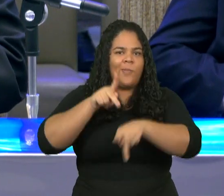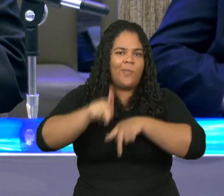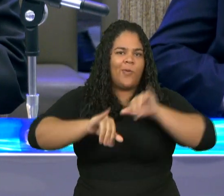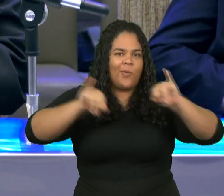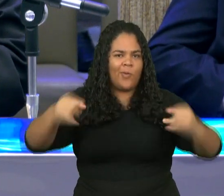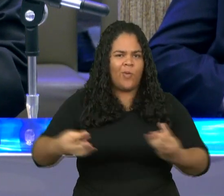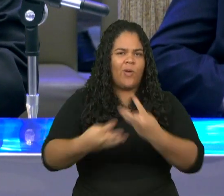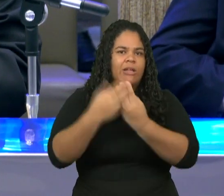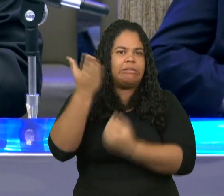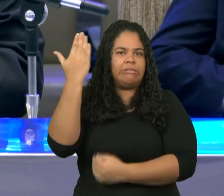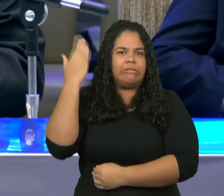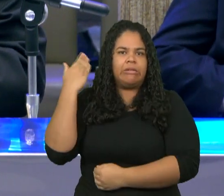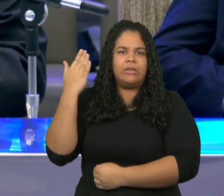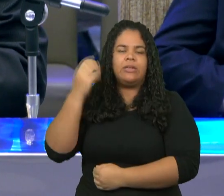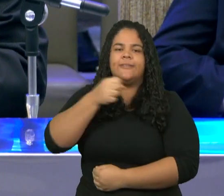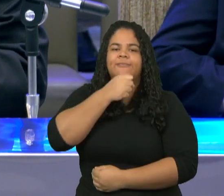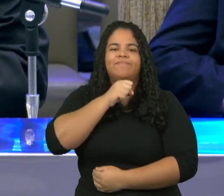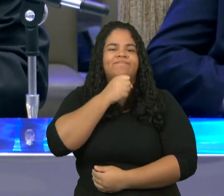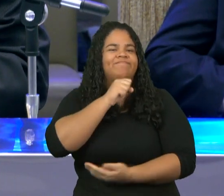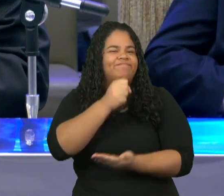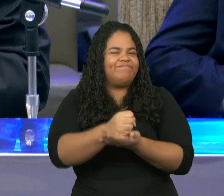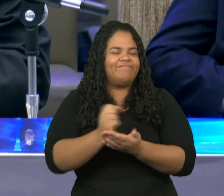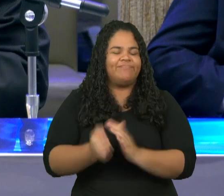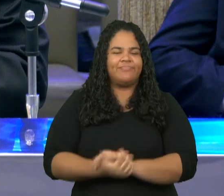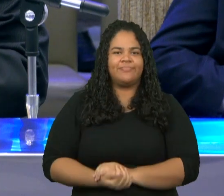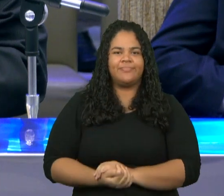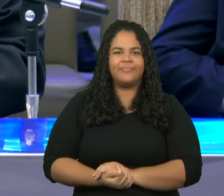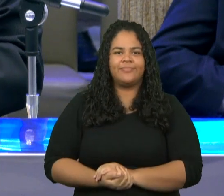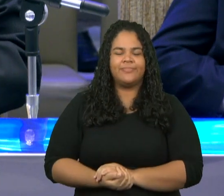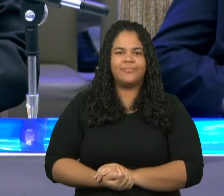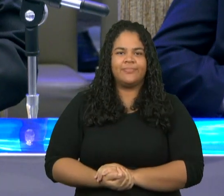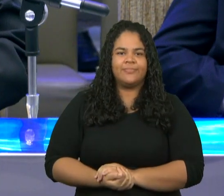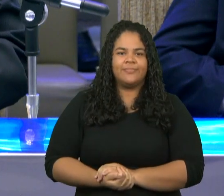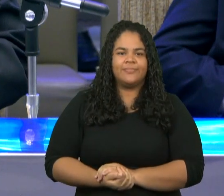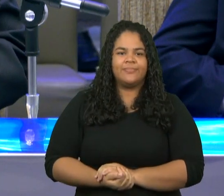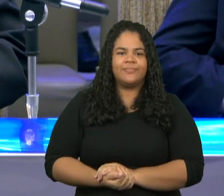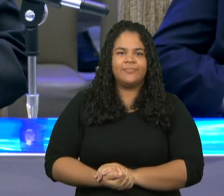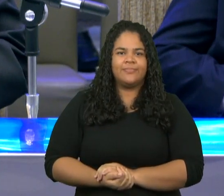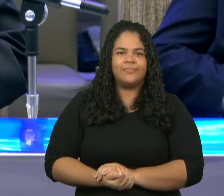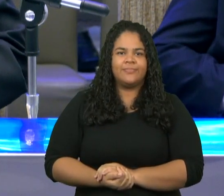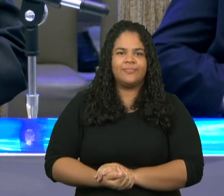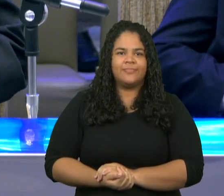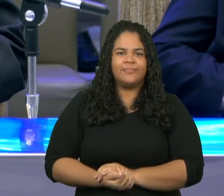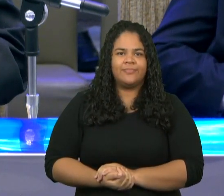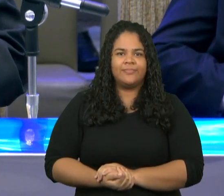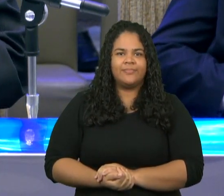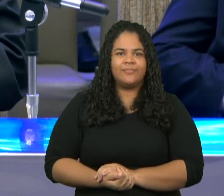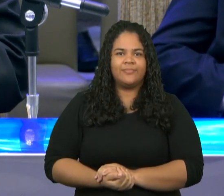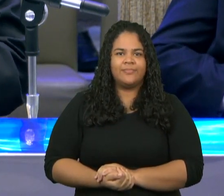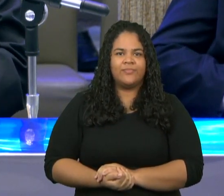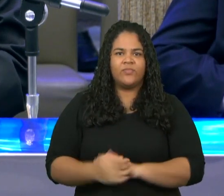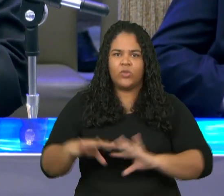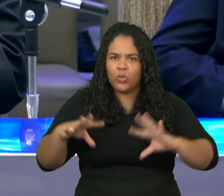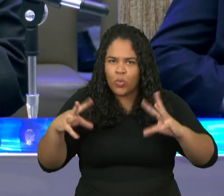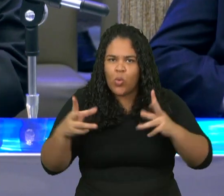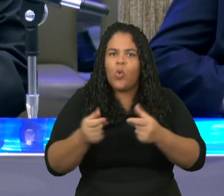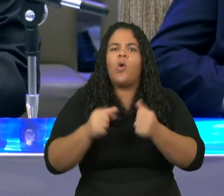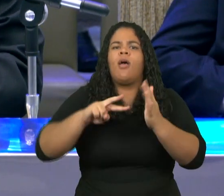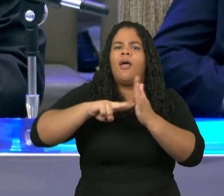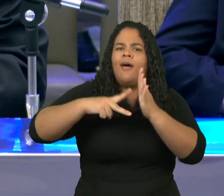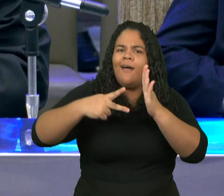Testamento. Não é isso que representam lições importantes